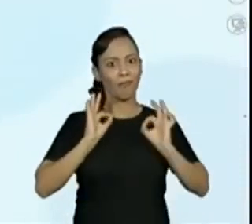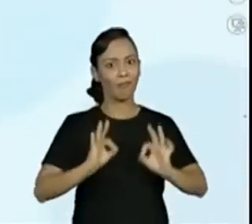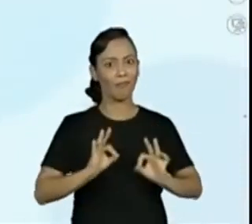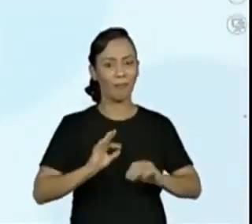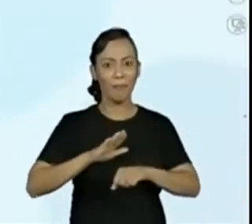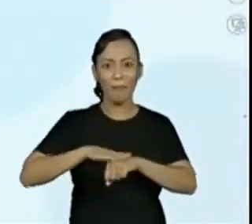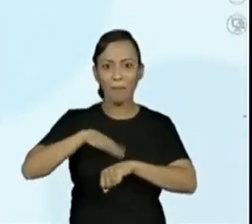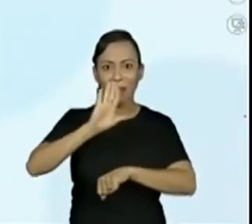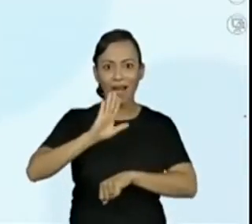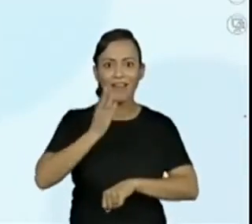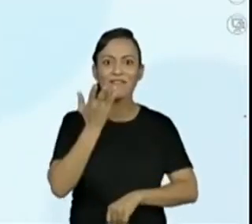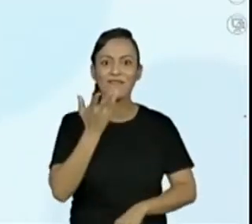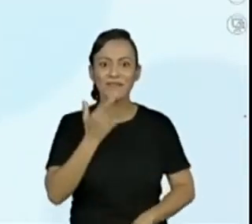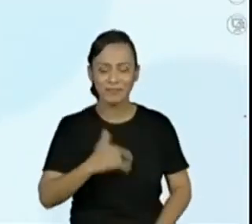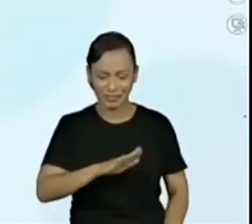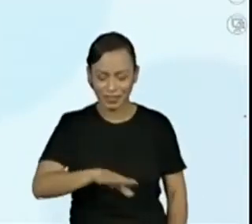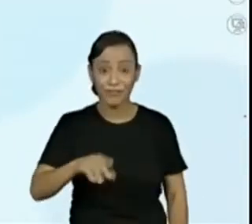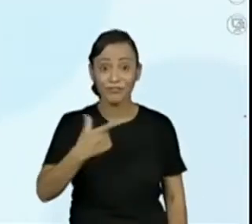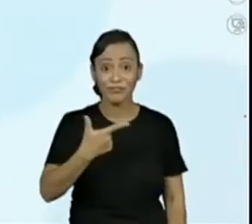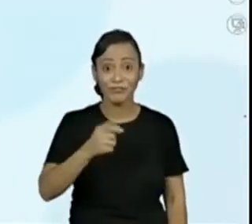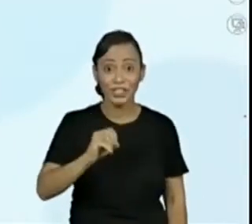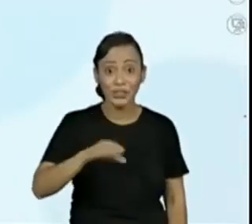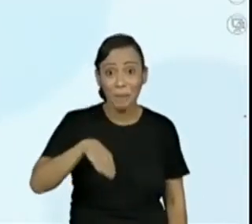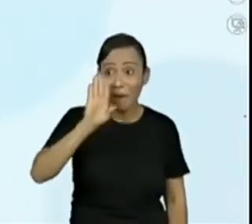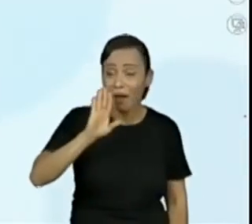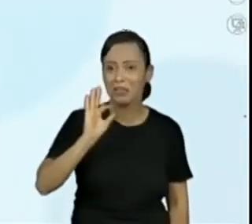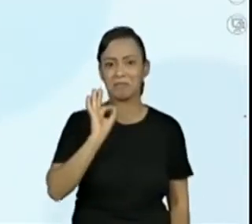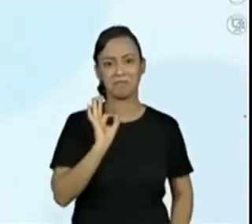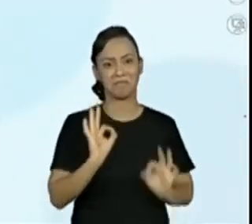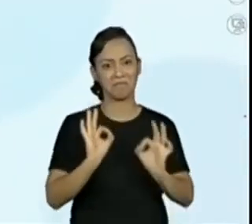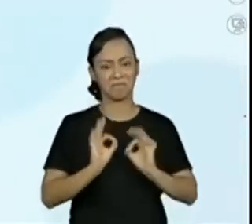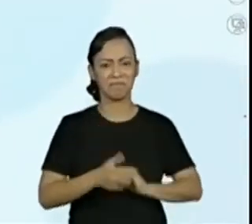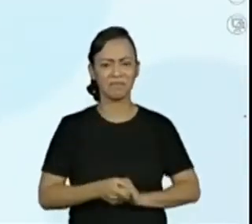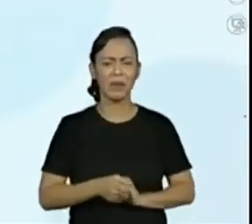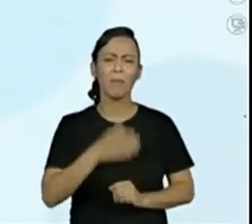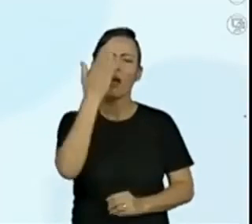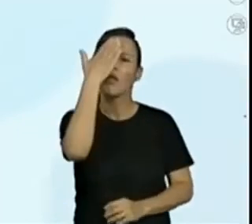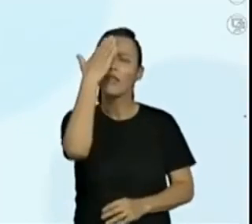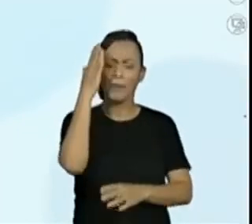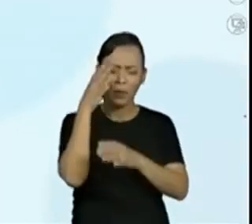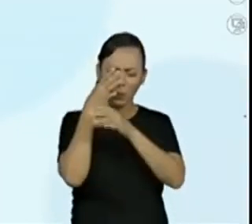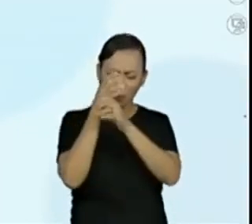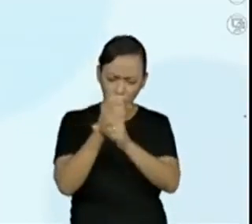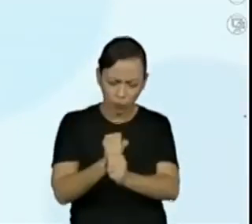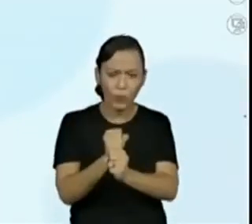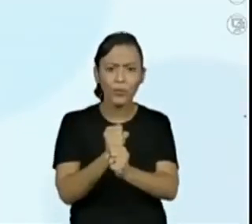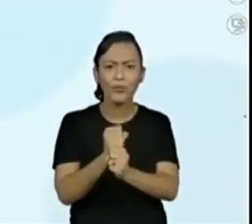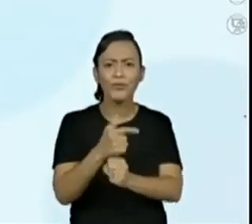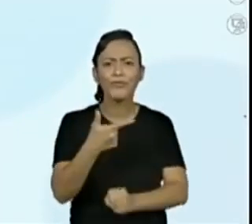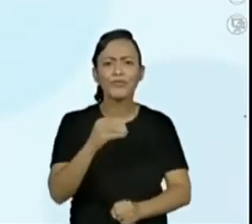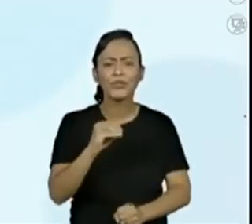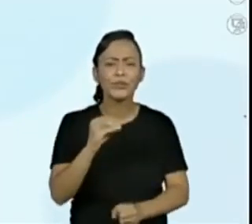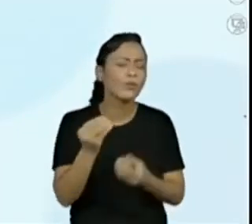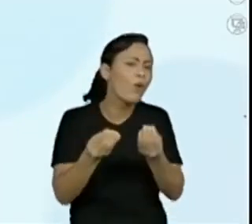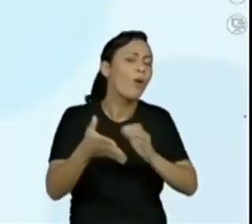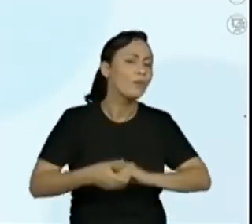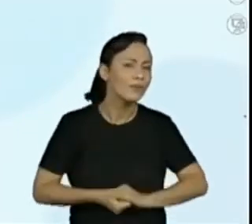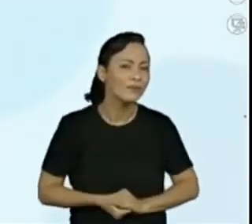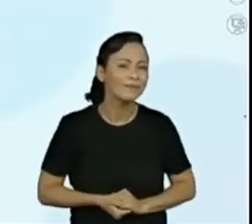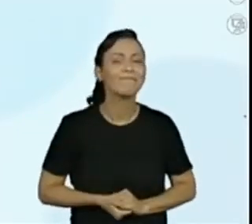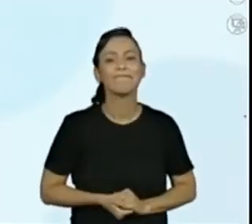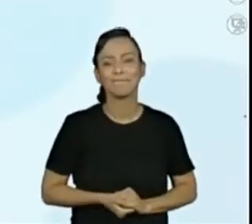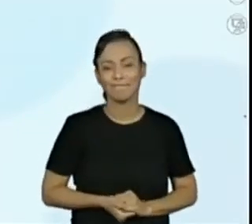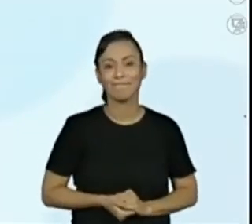20. Valentina também colocou mais de 20. Como que a gente sabe disso? Agora dá para a gente fazer o quê?